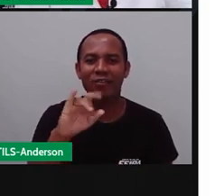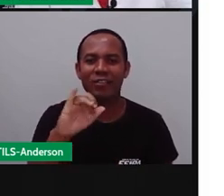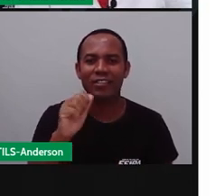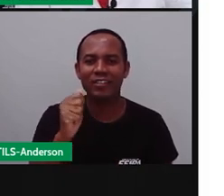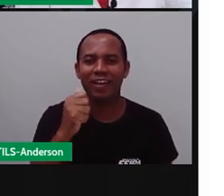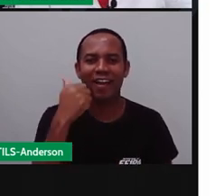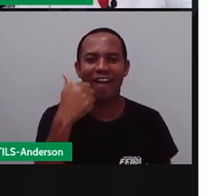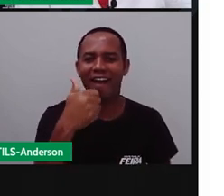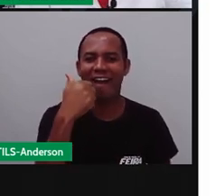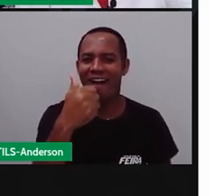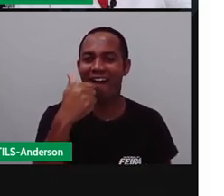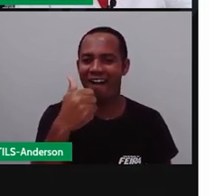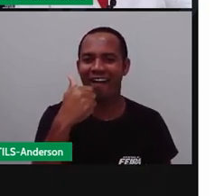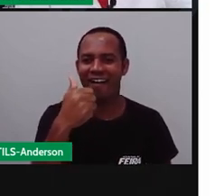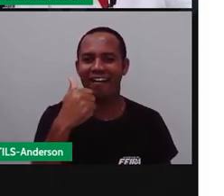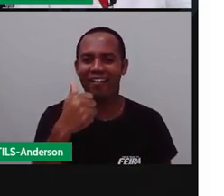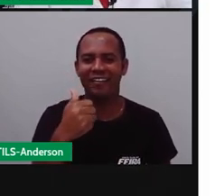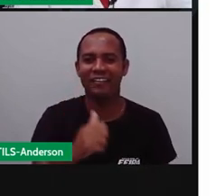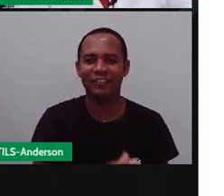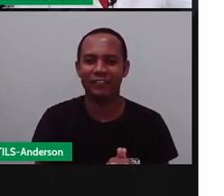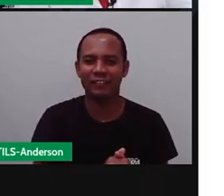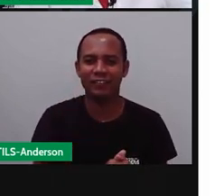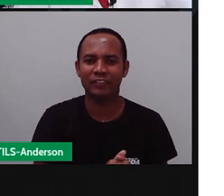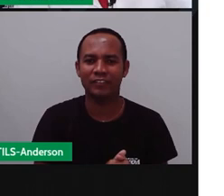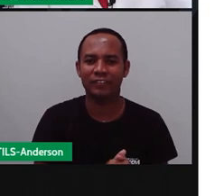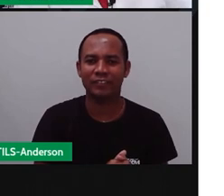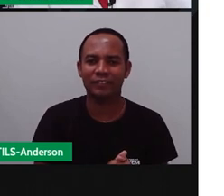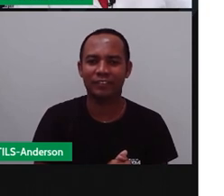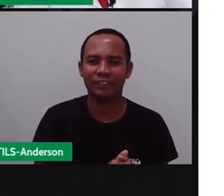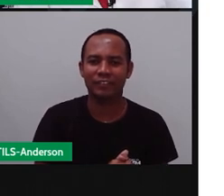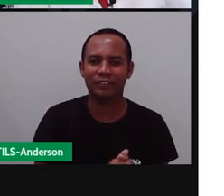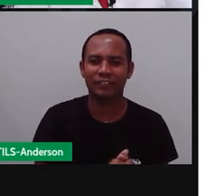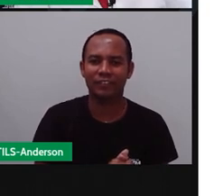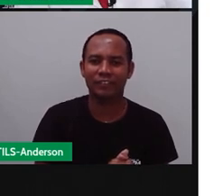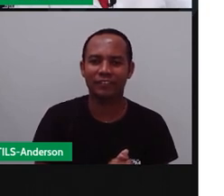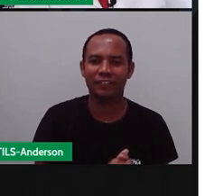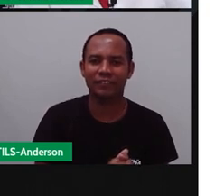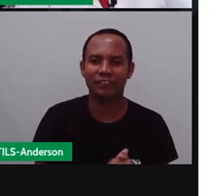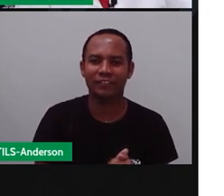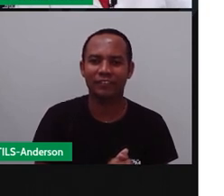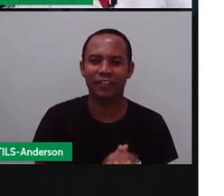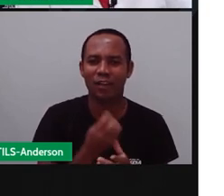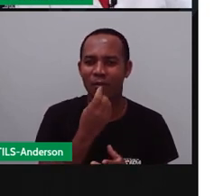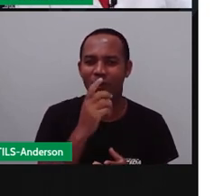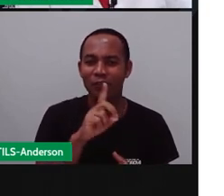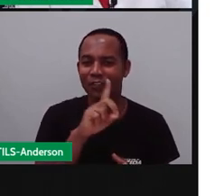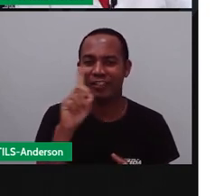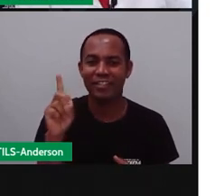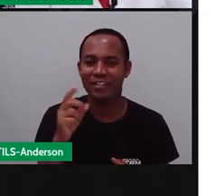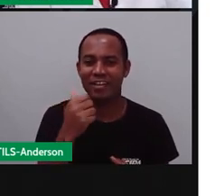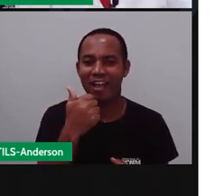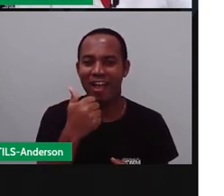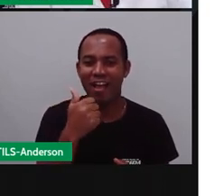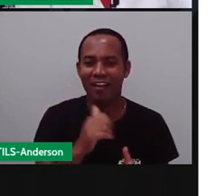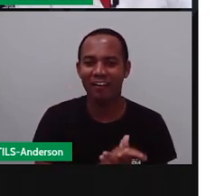dia, Cláudia. Maria Eunice disse, bom dia pra Maria, bom dia.